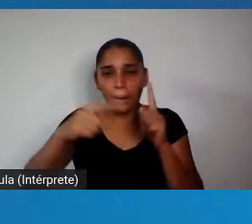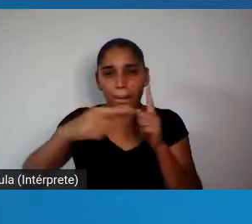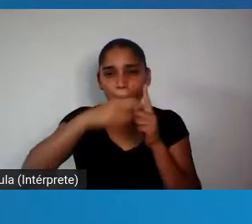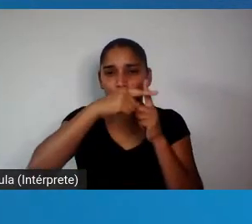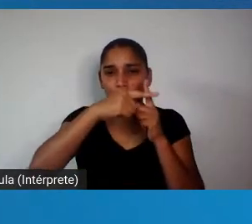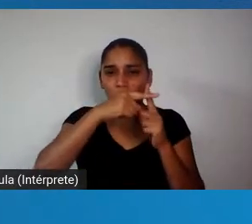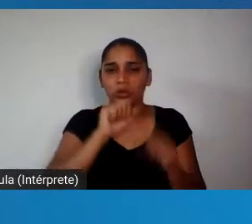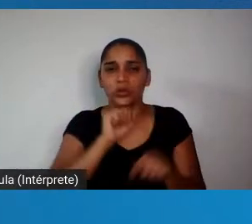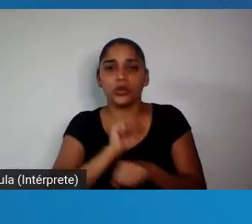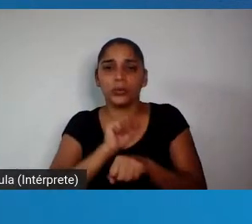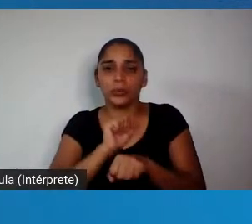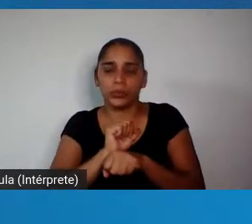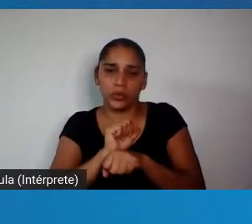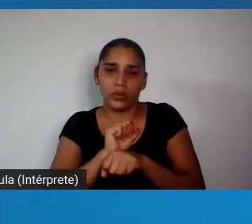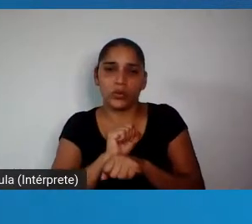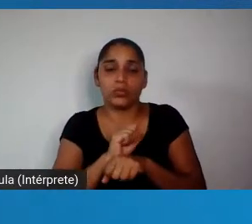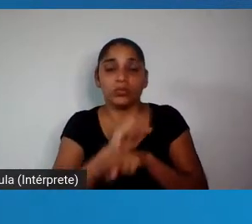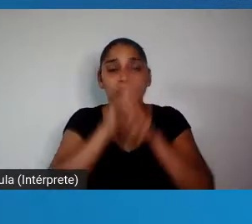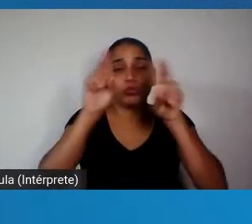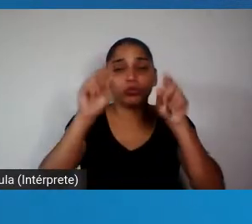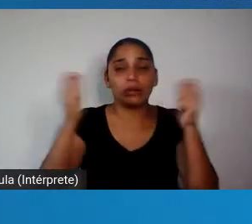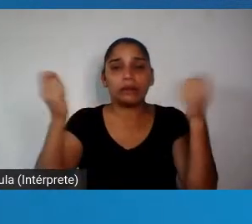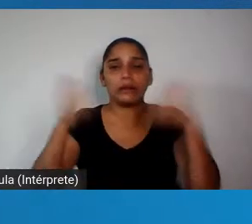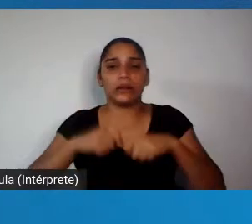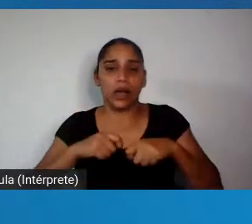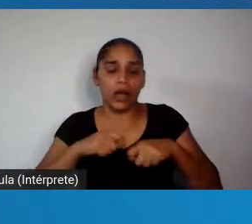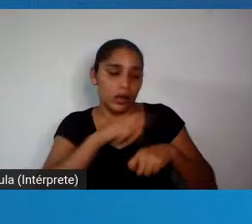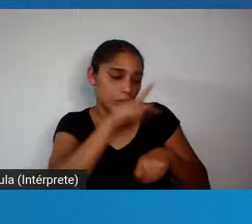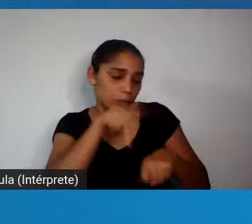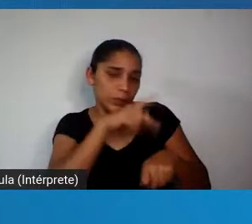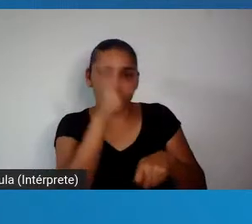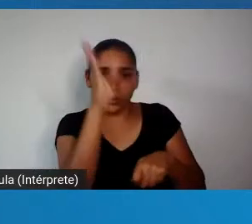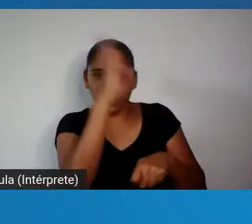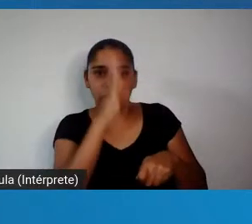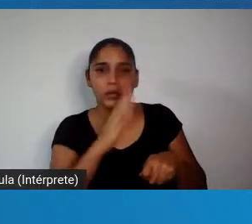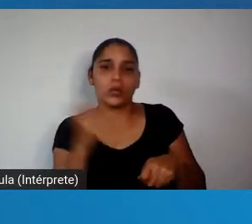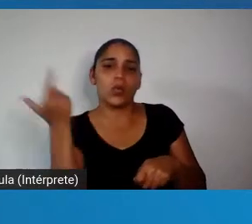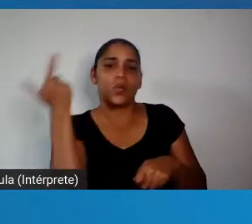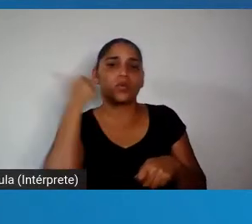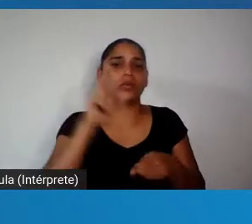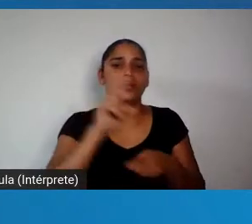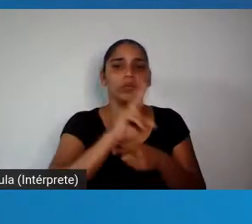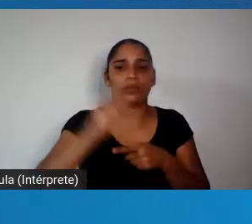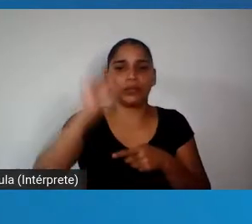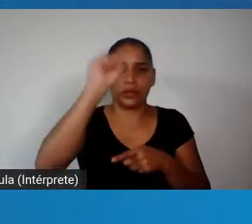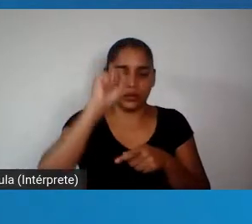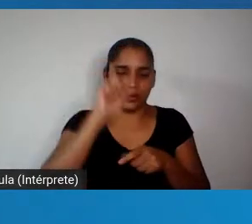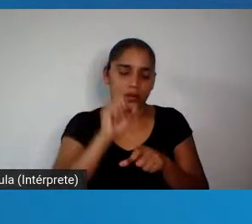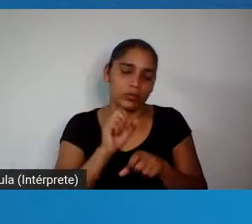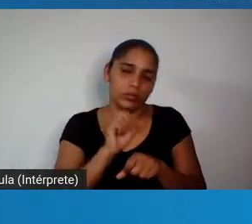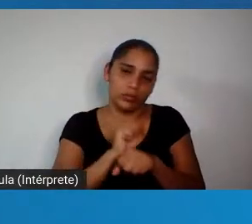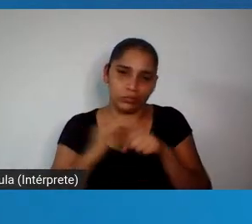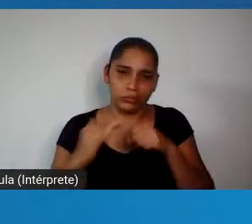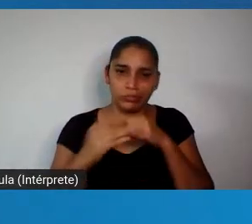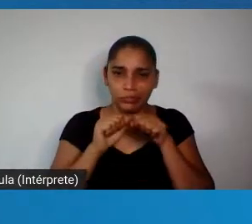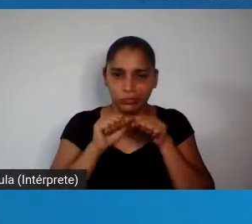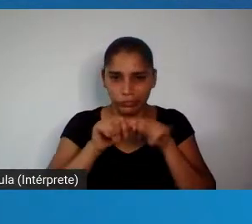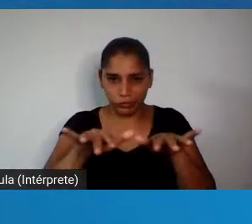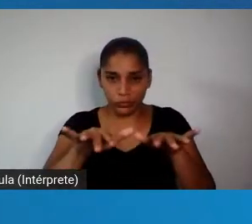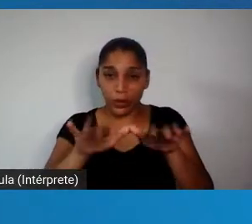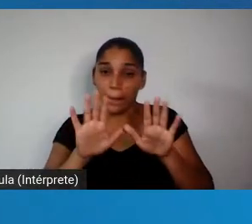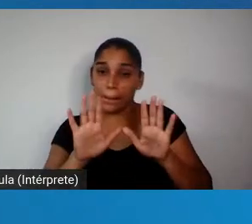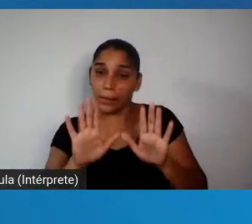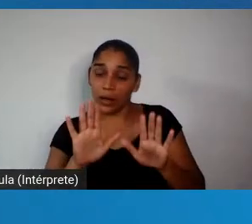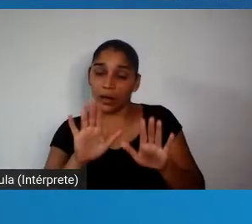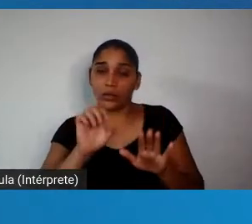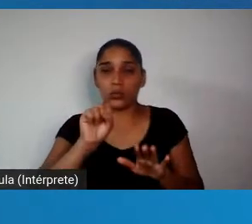capacidade do Brasil de enfrentar essa pandemia. Está certo? claro, um SUS